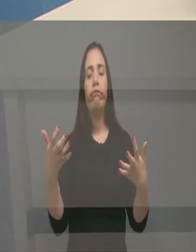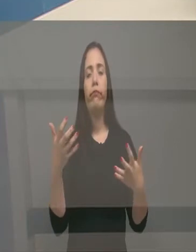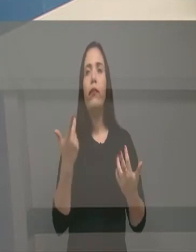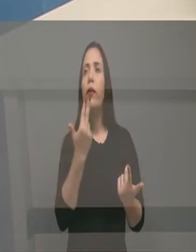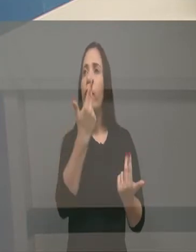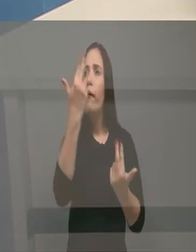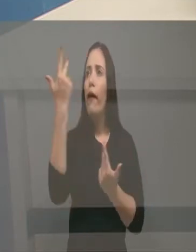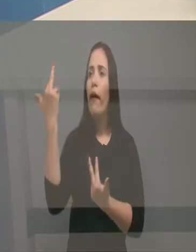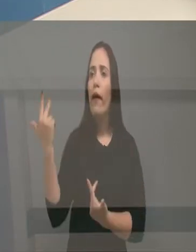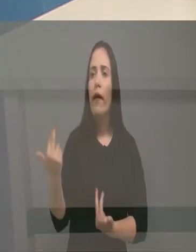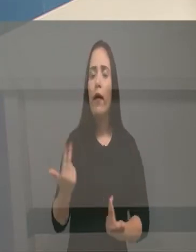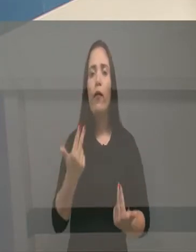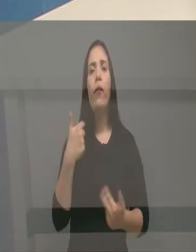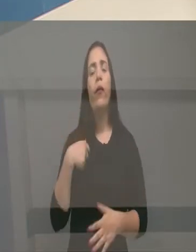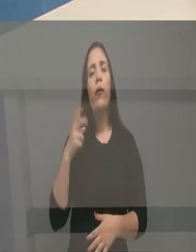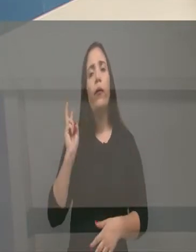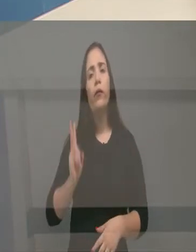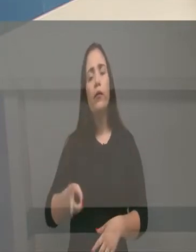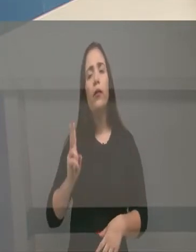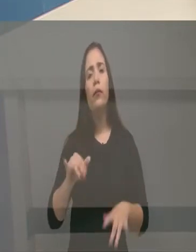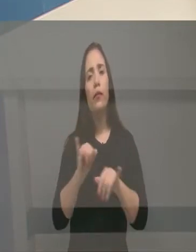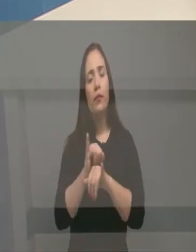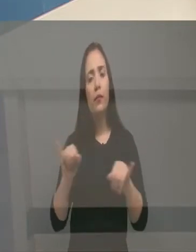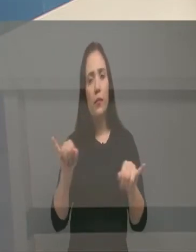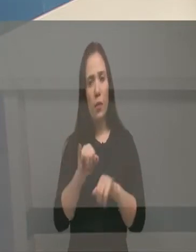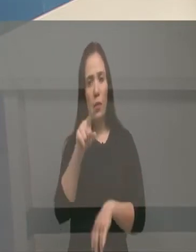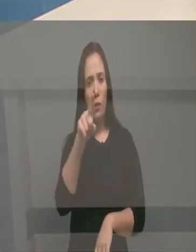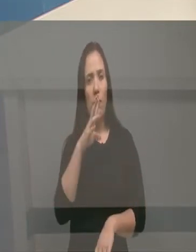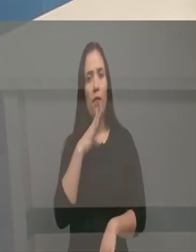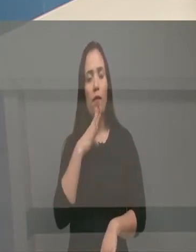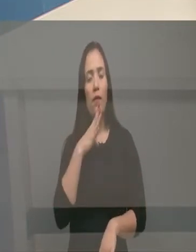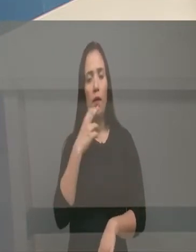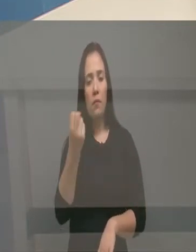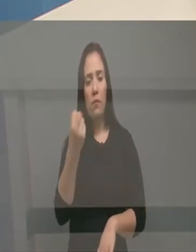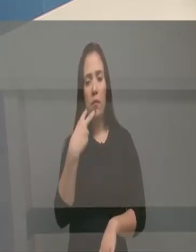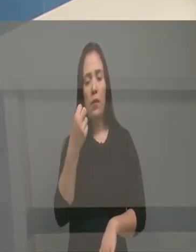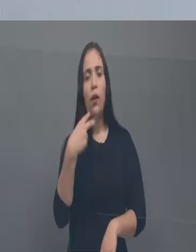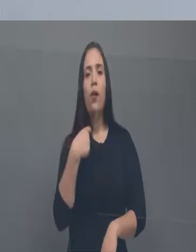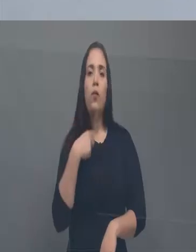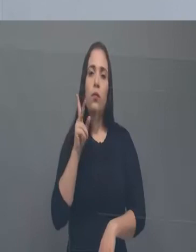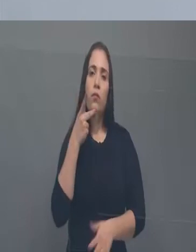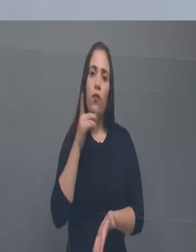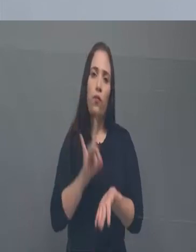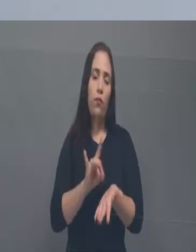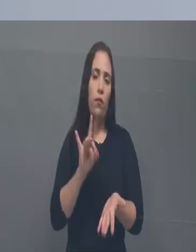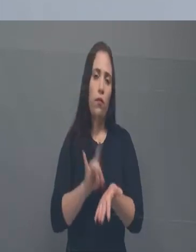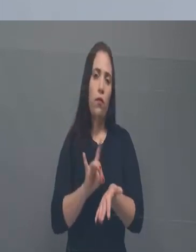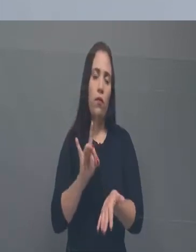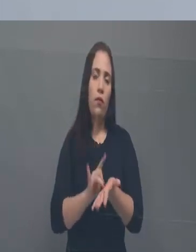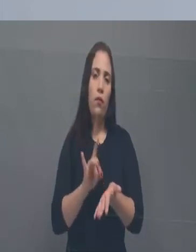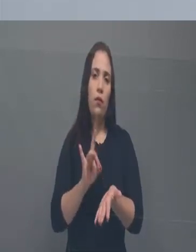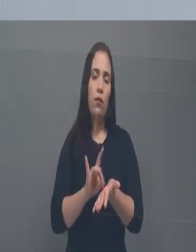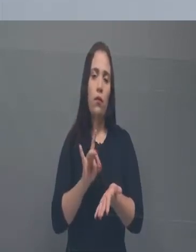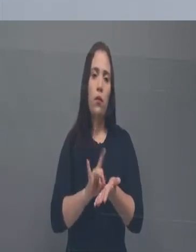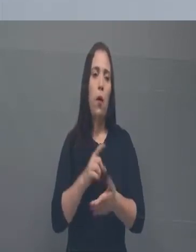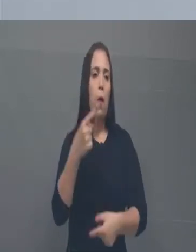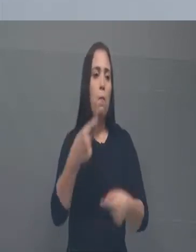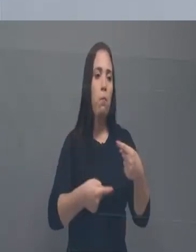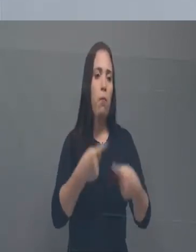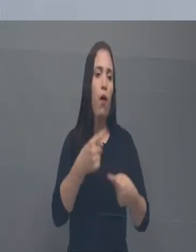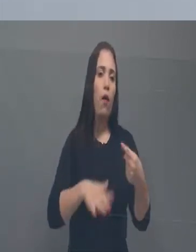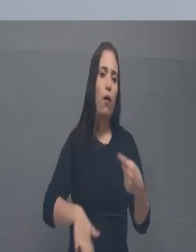Eu tenho batido, deputado, eu sou uma pessoa que só me conhece, eu não tolero injustiça. Eu acho que nem na política eu aceito injustiça.